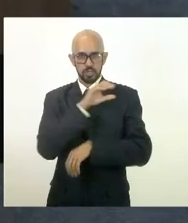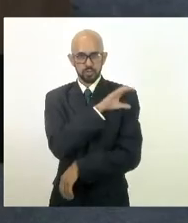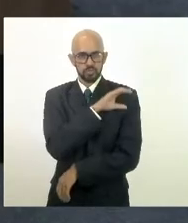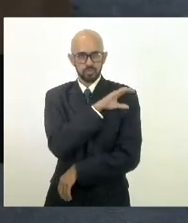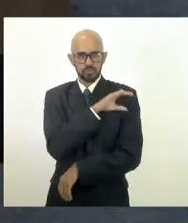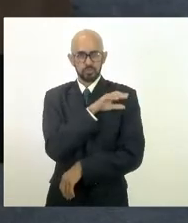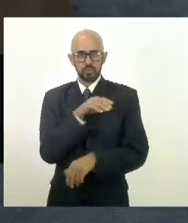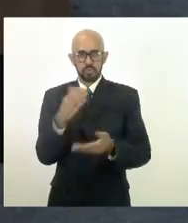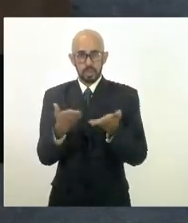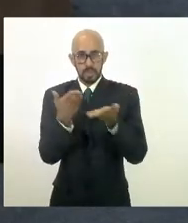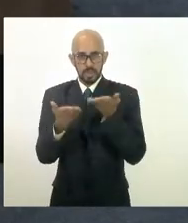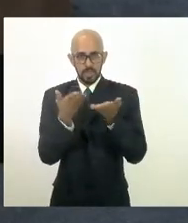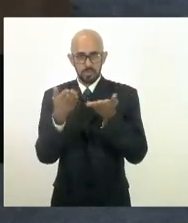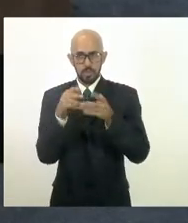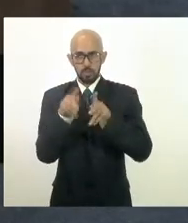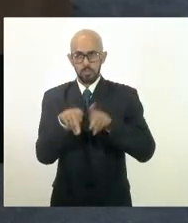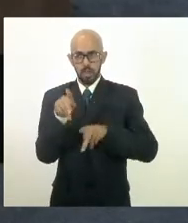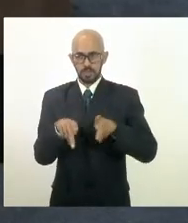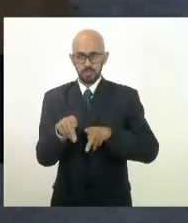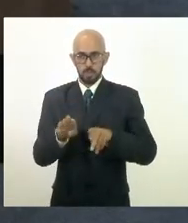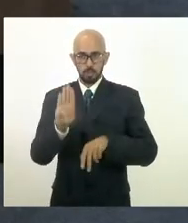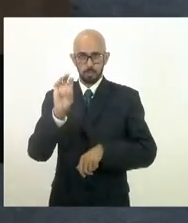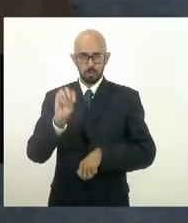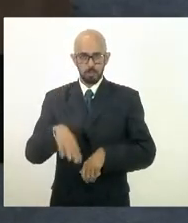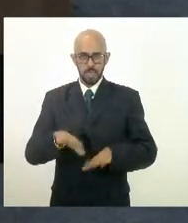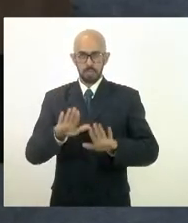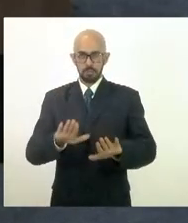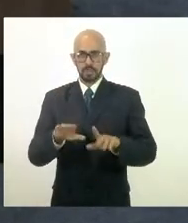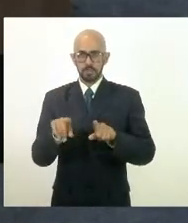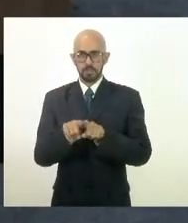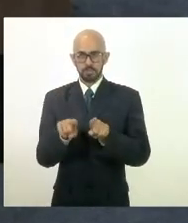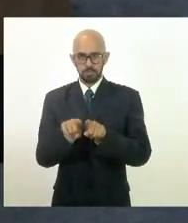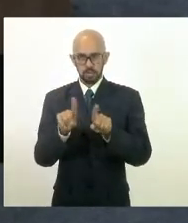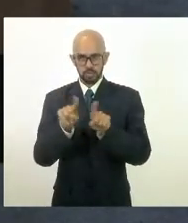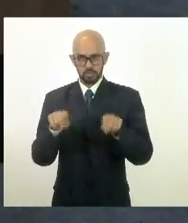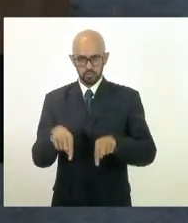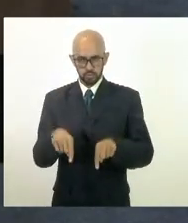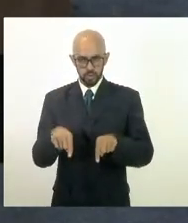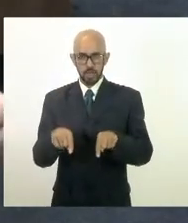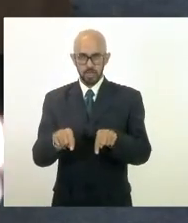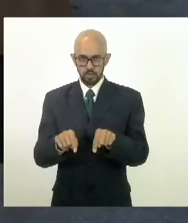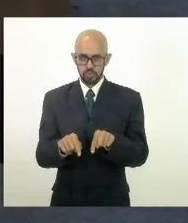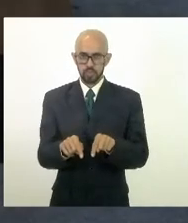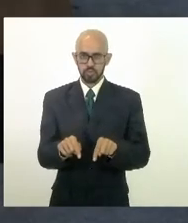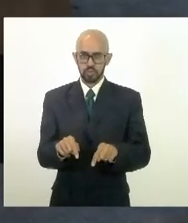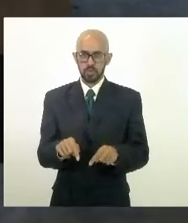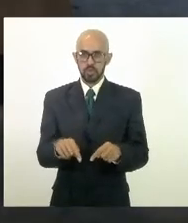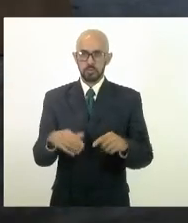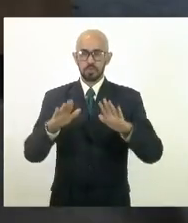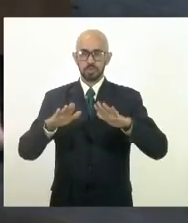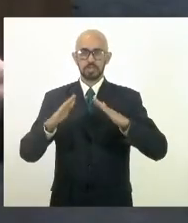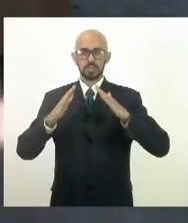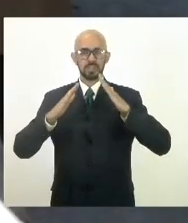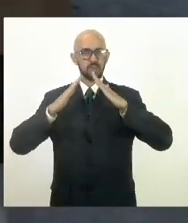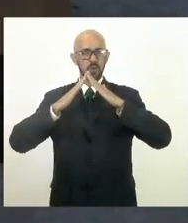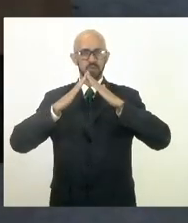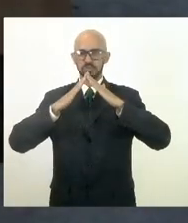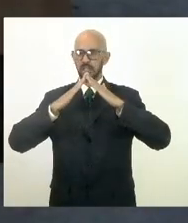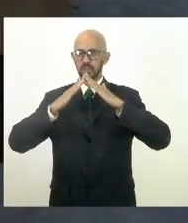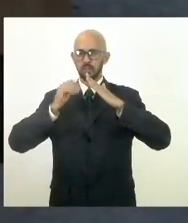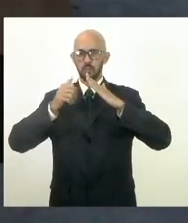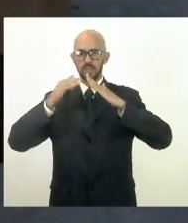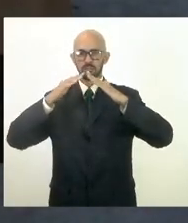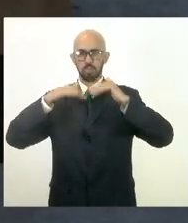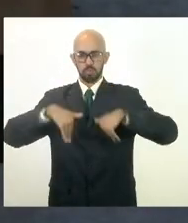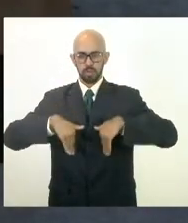a população com dignidade, mas também os funcionários daquela unidade. A UPA estava desabando, teto chovia dentro